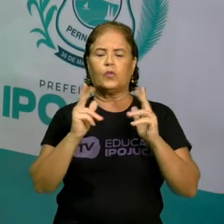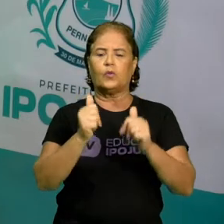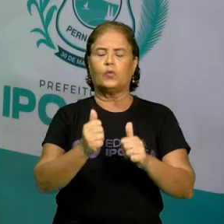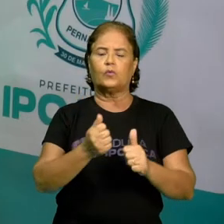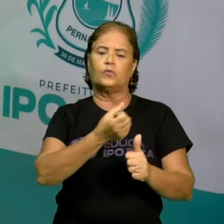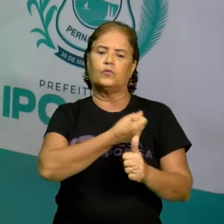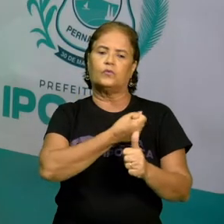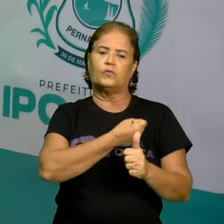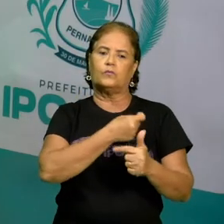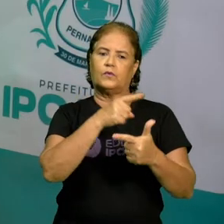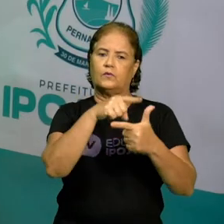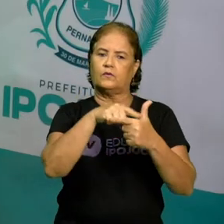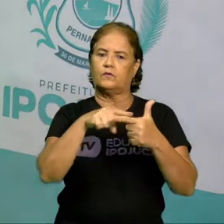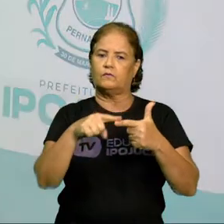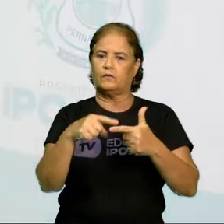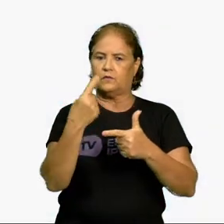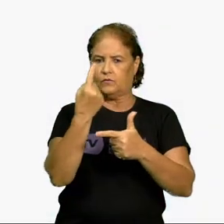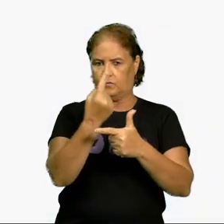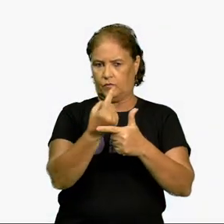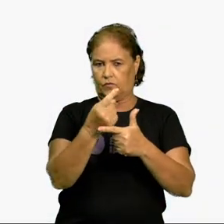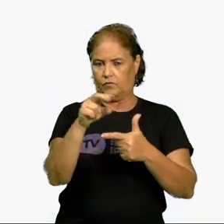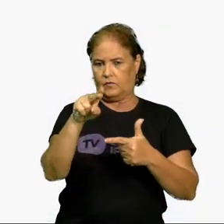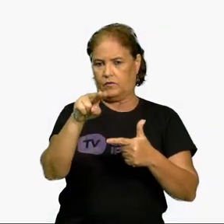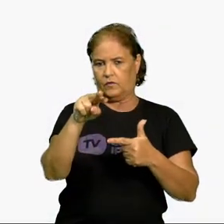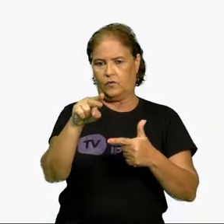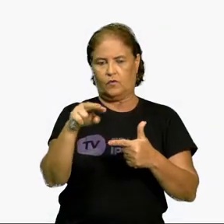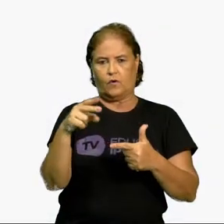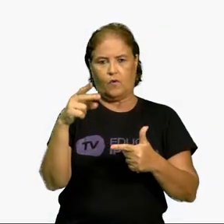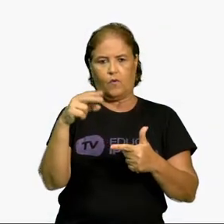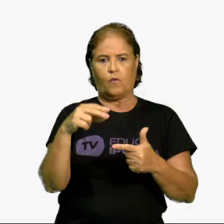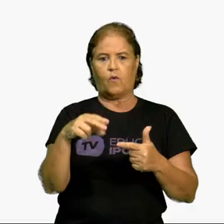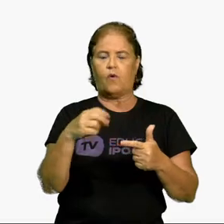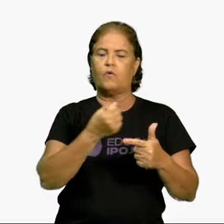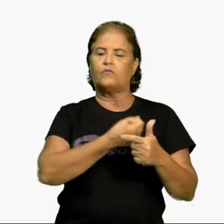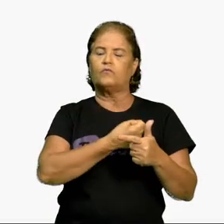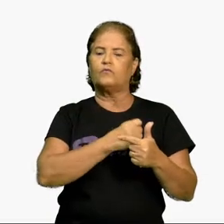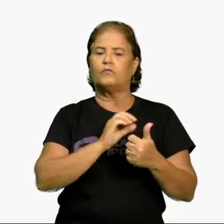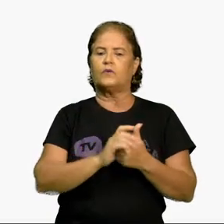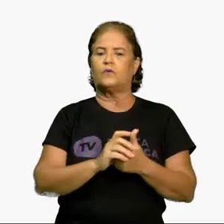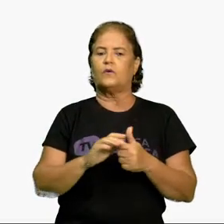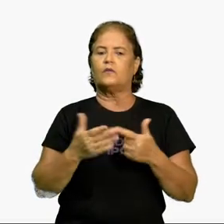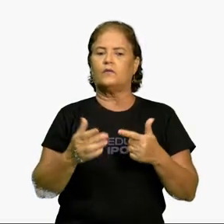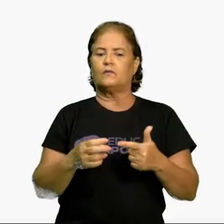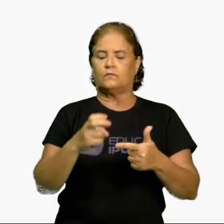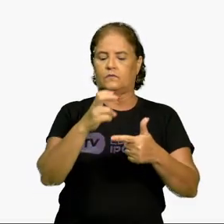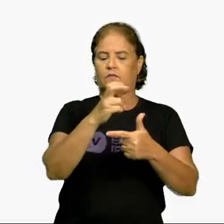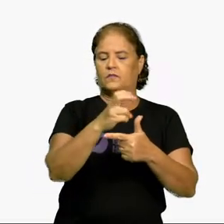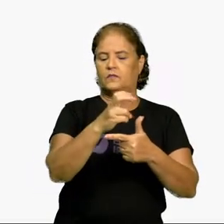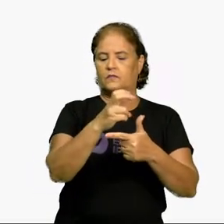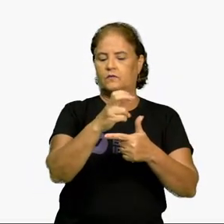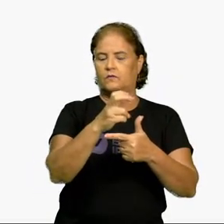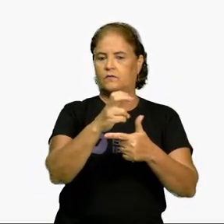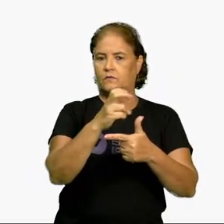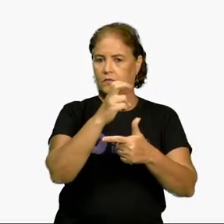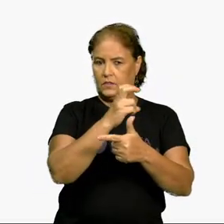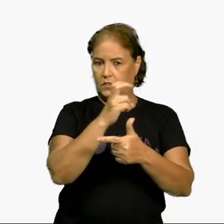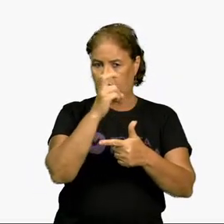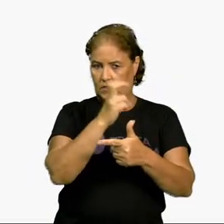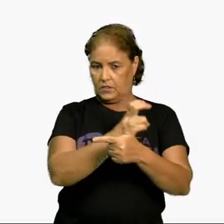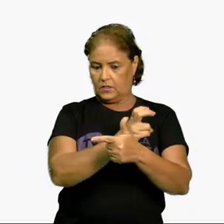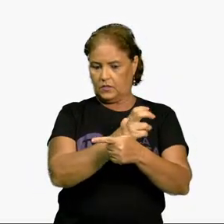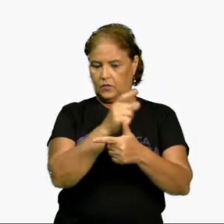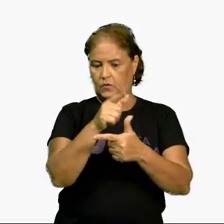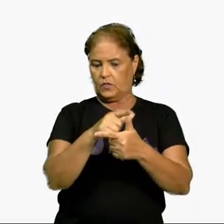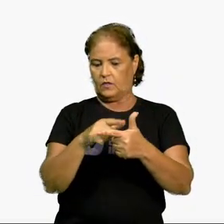1, ele fica invisível. Então, 5 dividido por 1 é 5. Mas 5 também pode ser representado